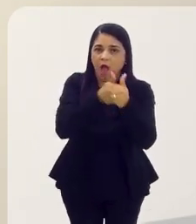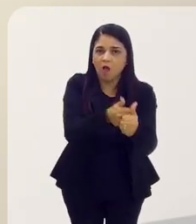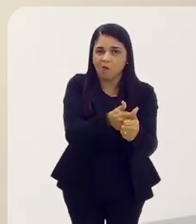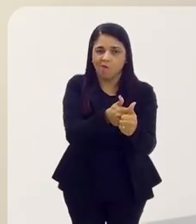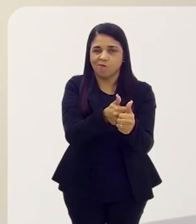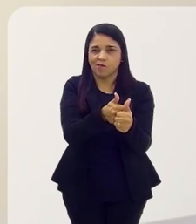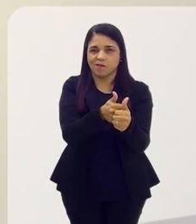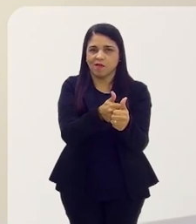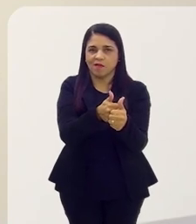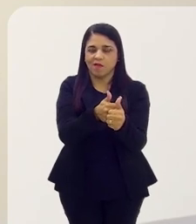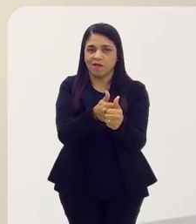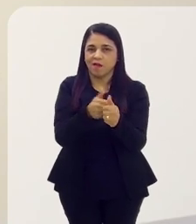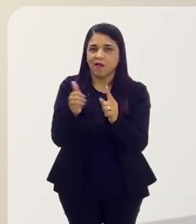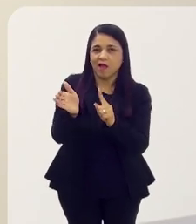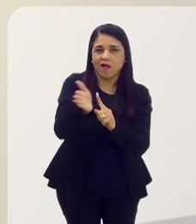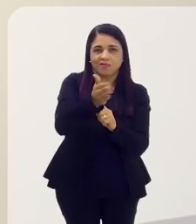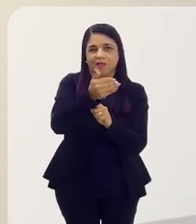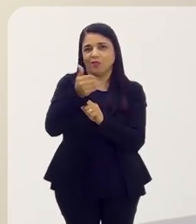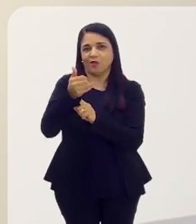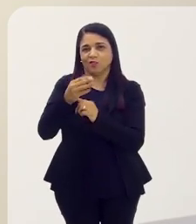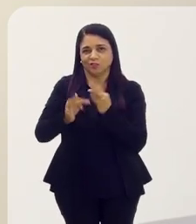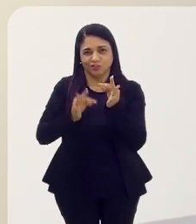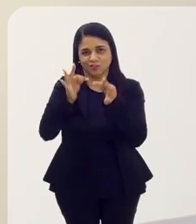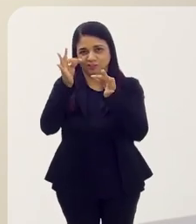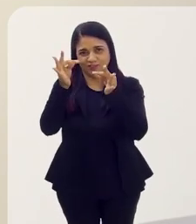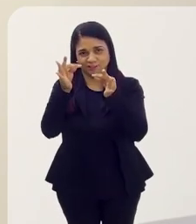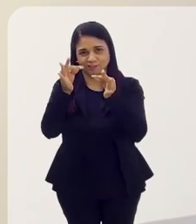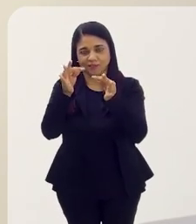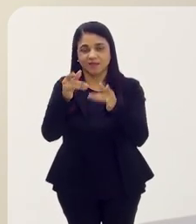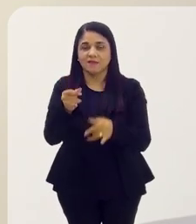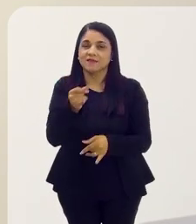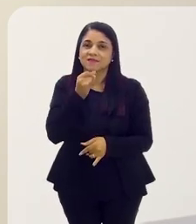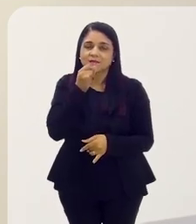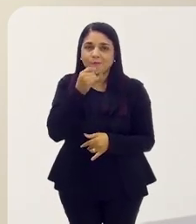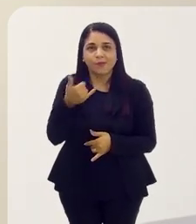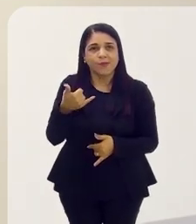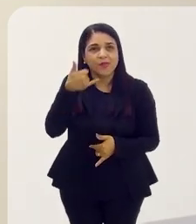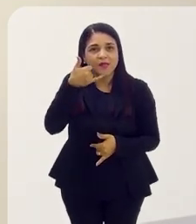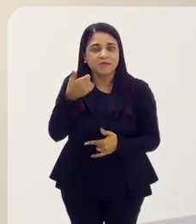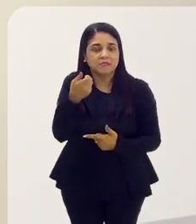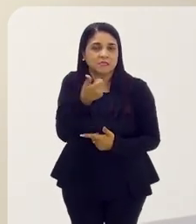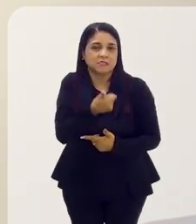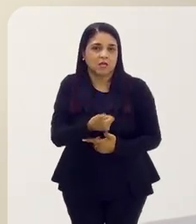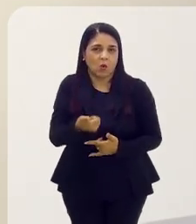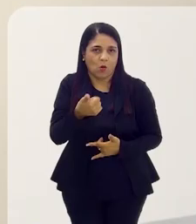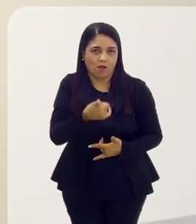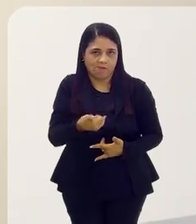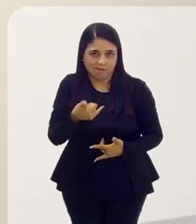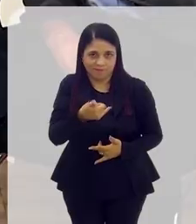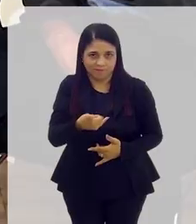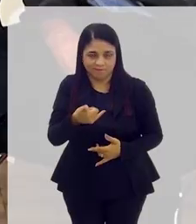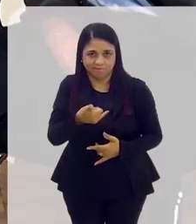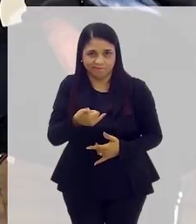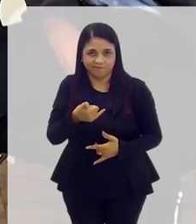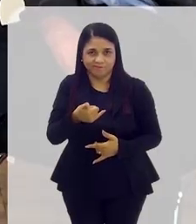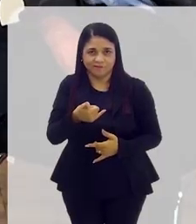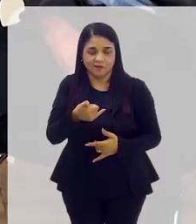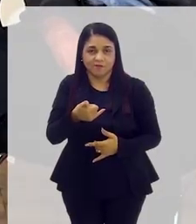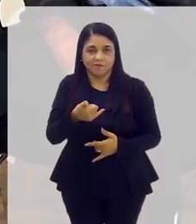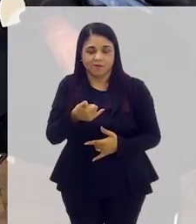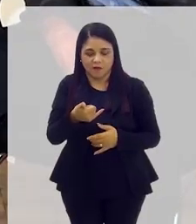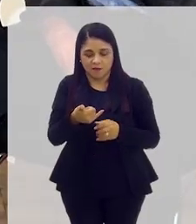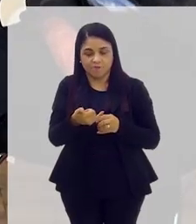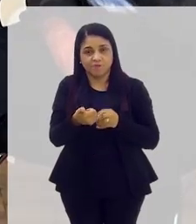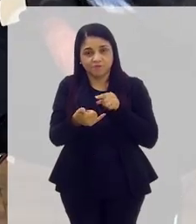acompanhar os avanços tecnológicos. Por exemplo, da telefonia celular. Porque, para